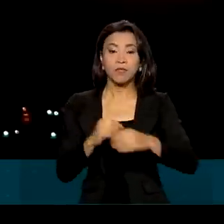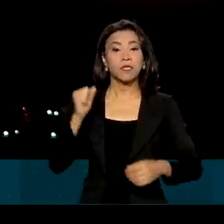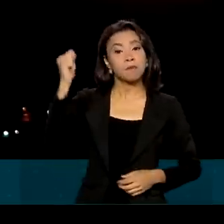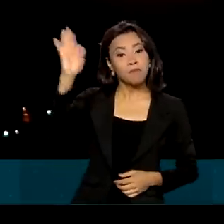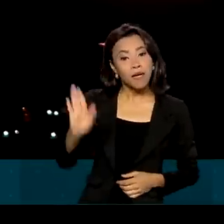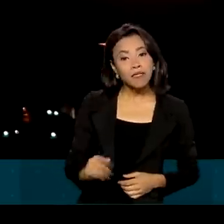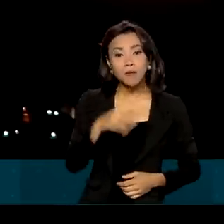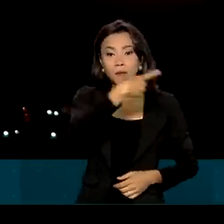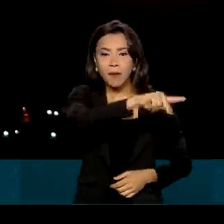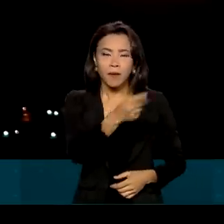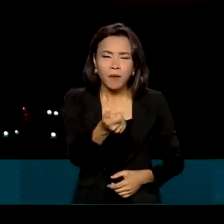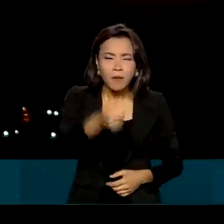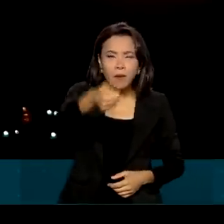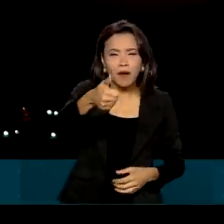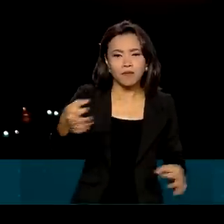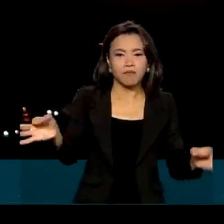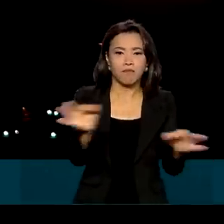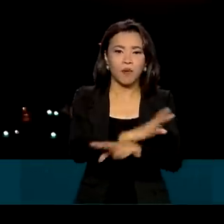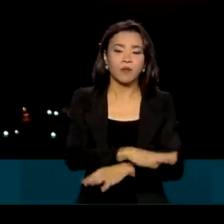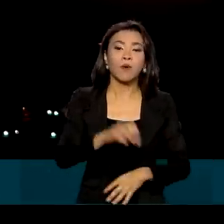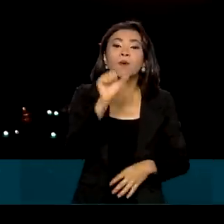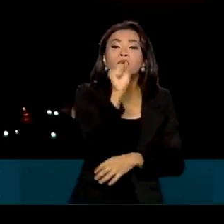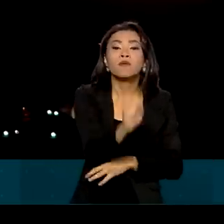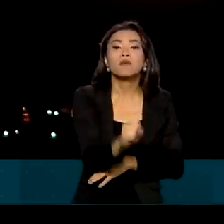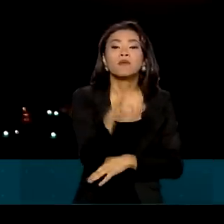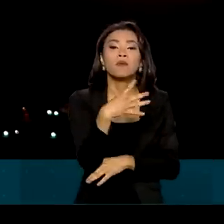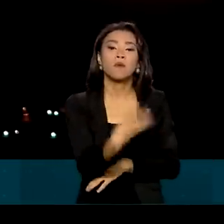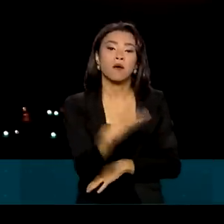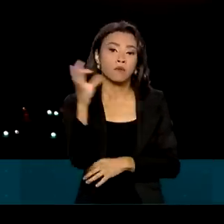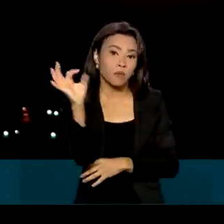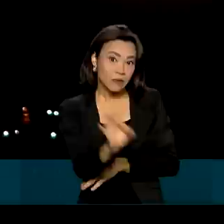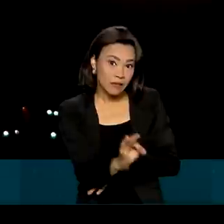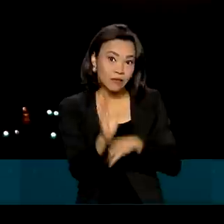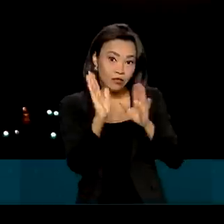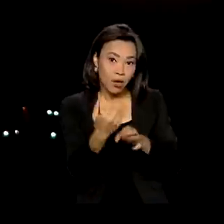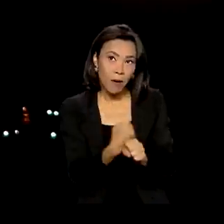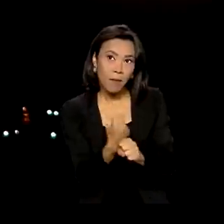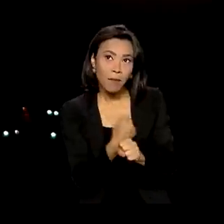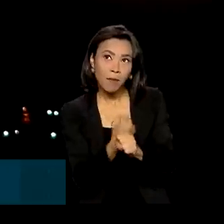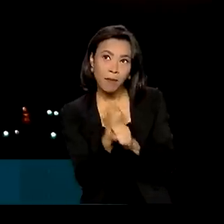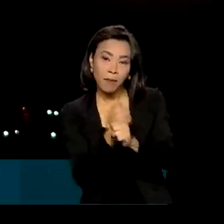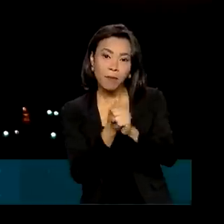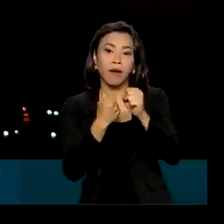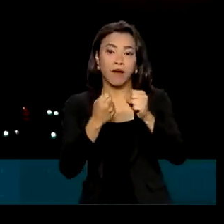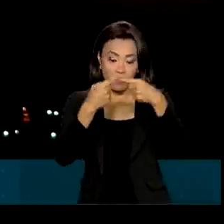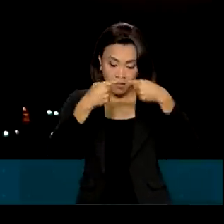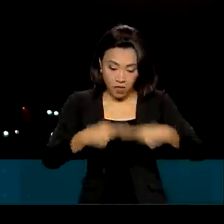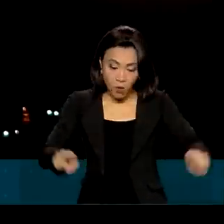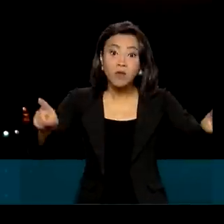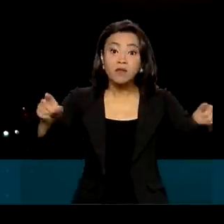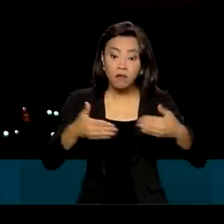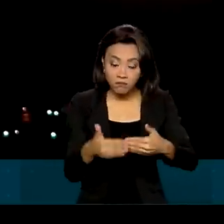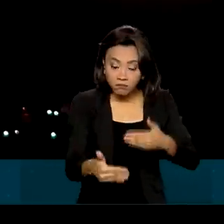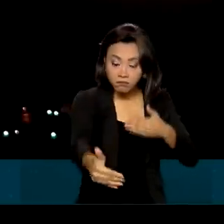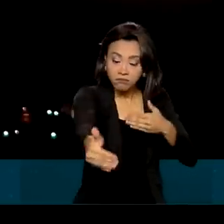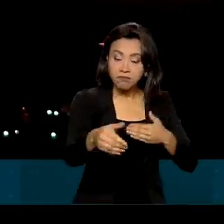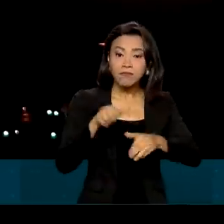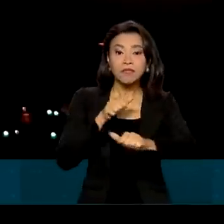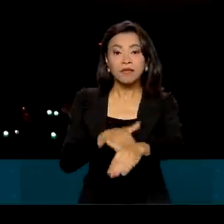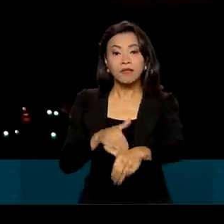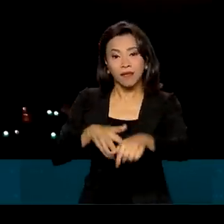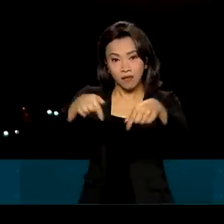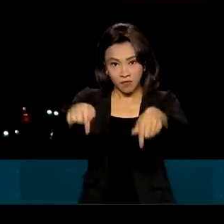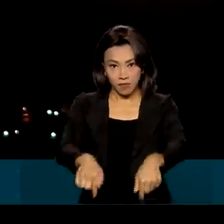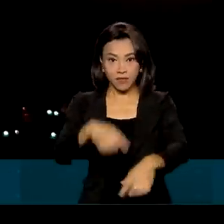quase prontas, com 84% do cronograma finalizado. A inauguração deve ser em setembro